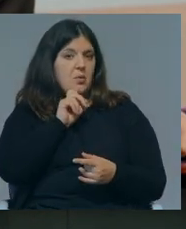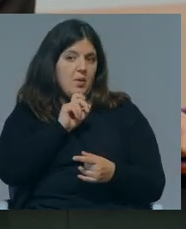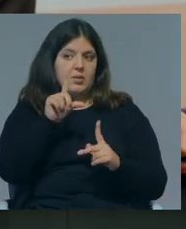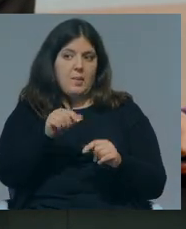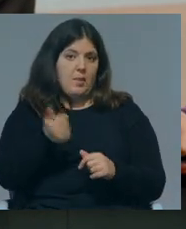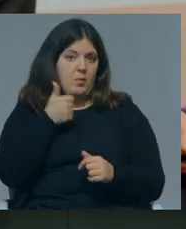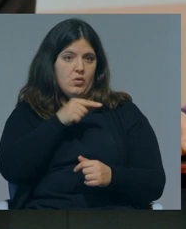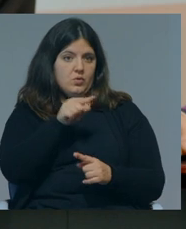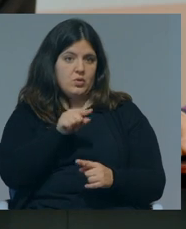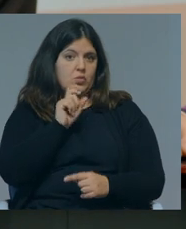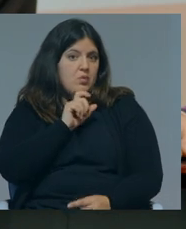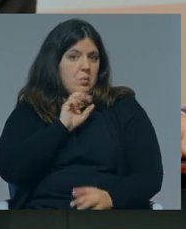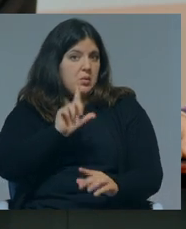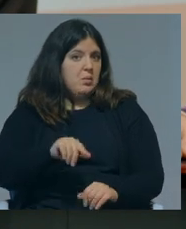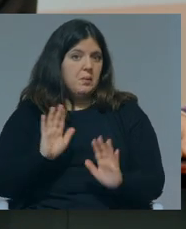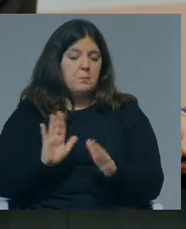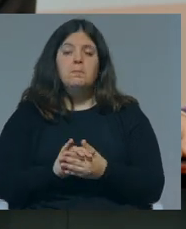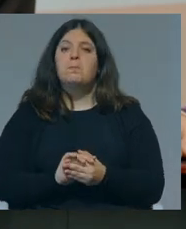também estavam melhores. Claro, muito provavelmente.